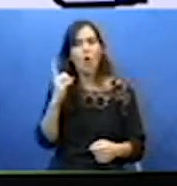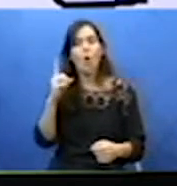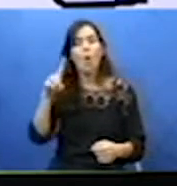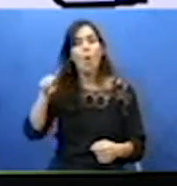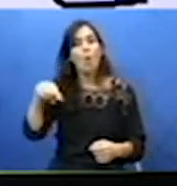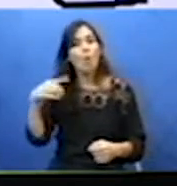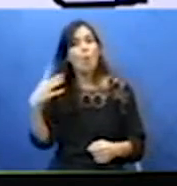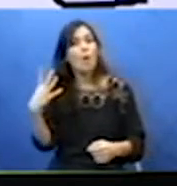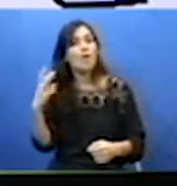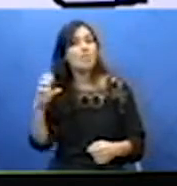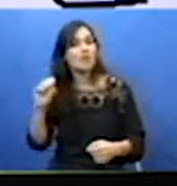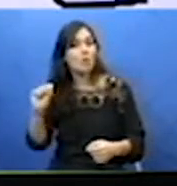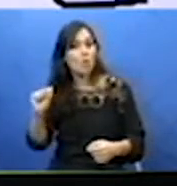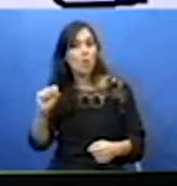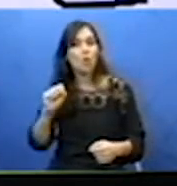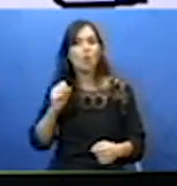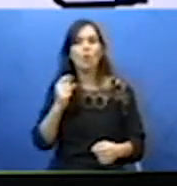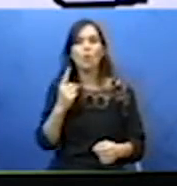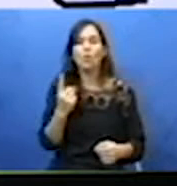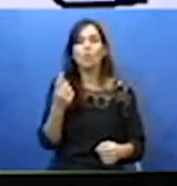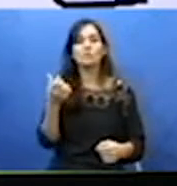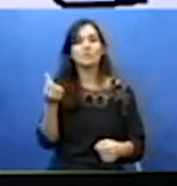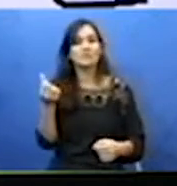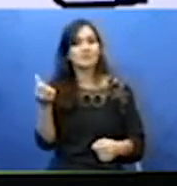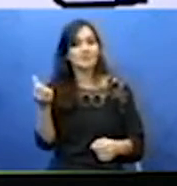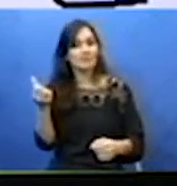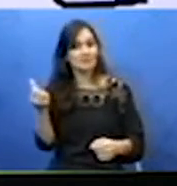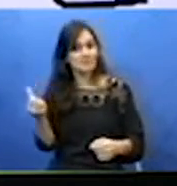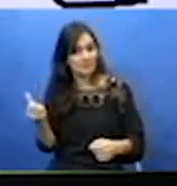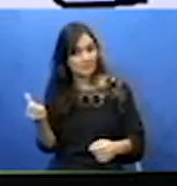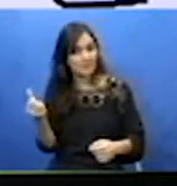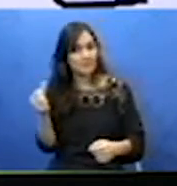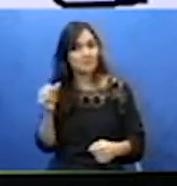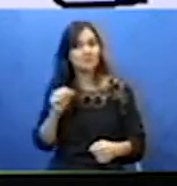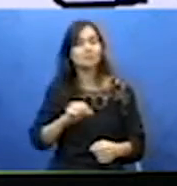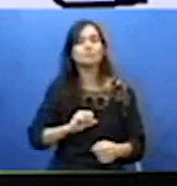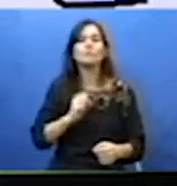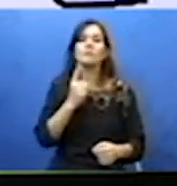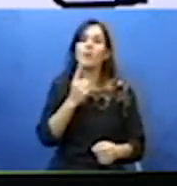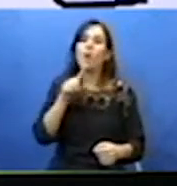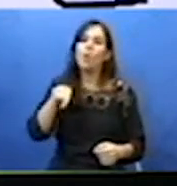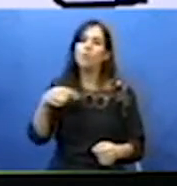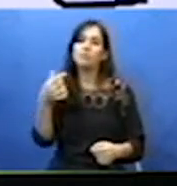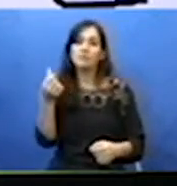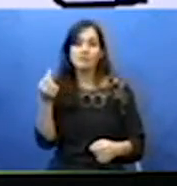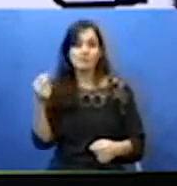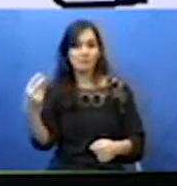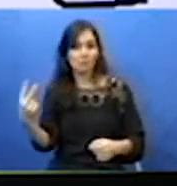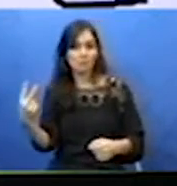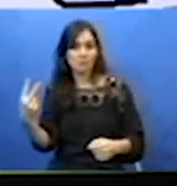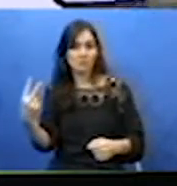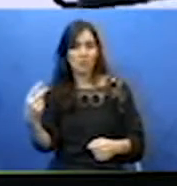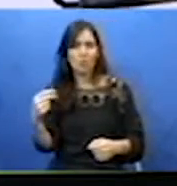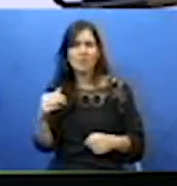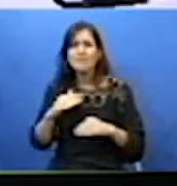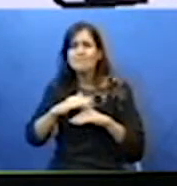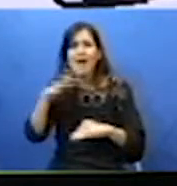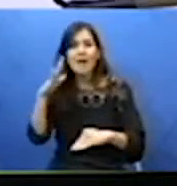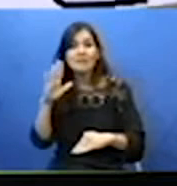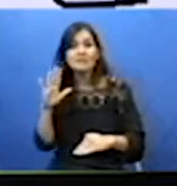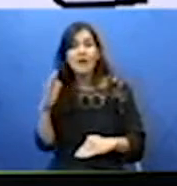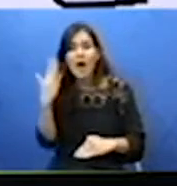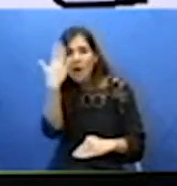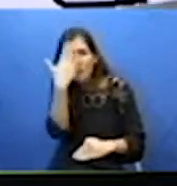,48, 1,61, repetindo novamente, 1,66, terminando com 1,62. Então,